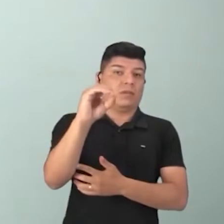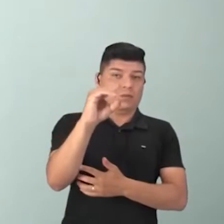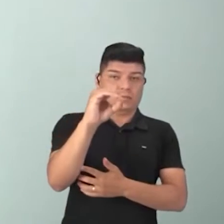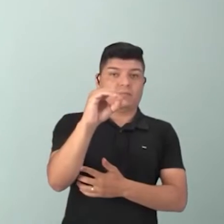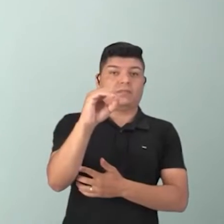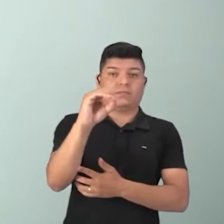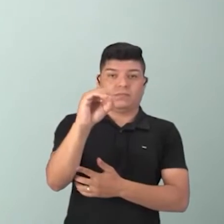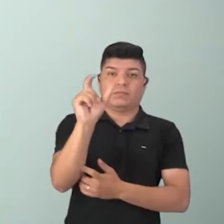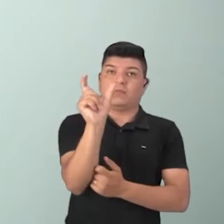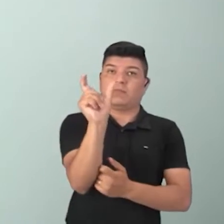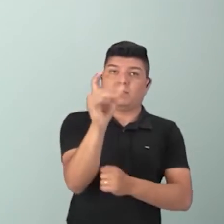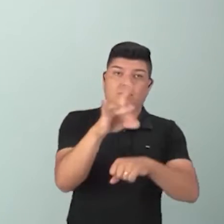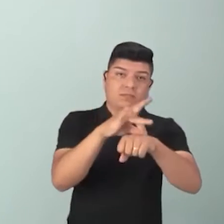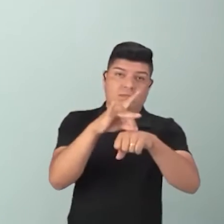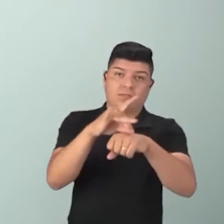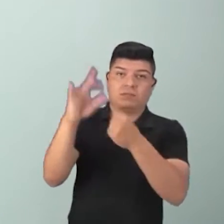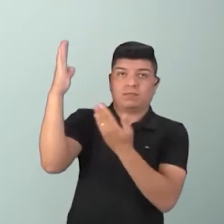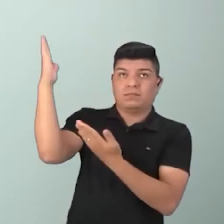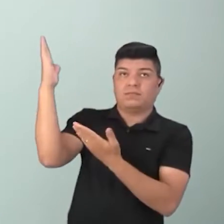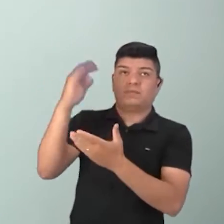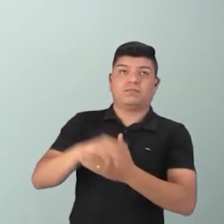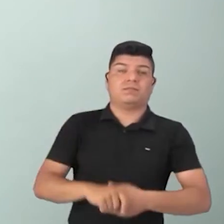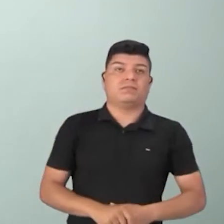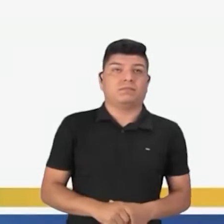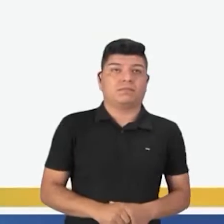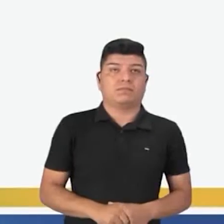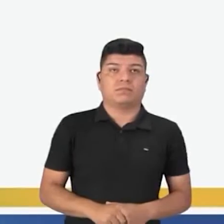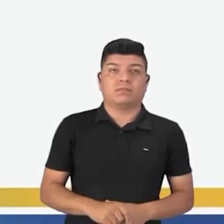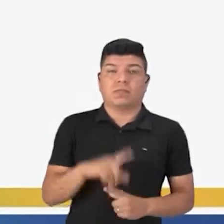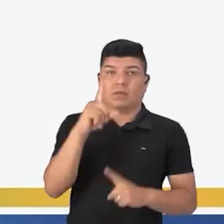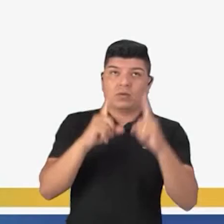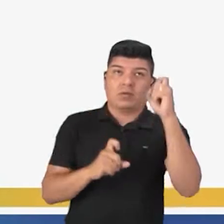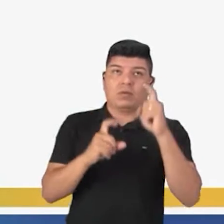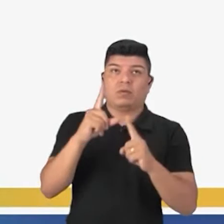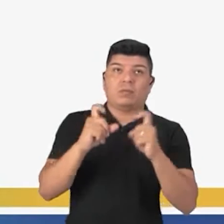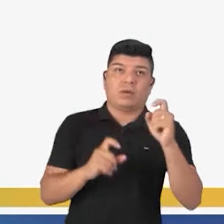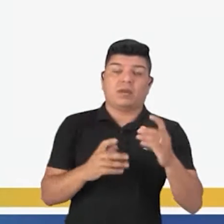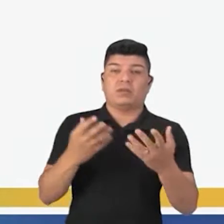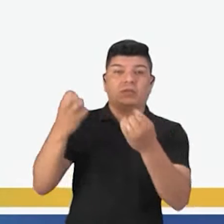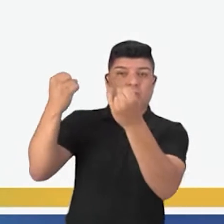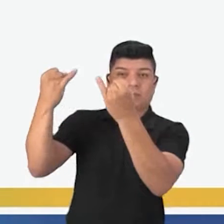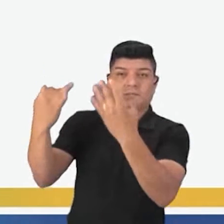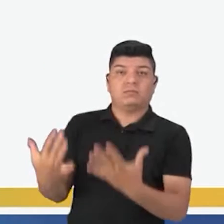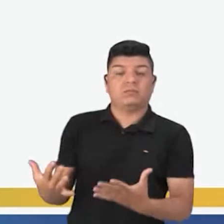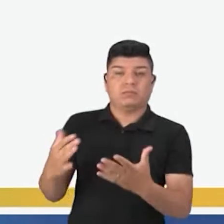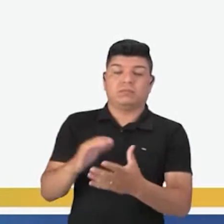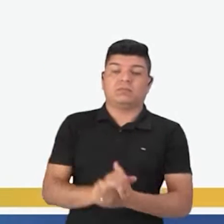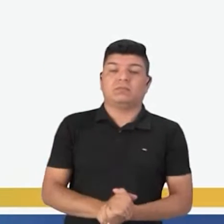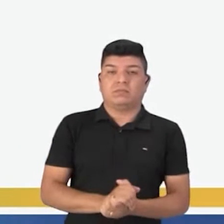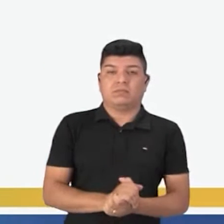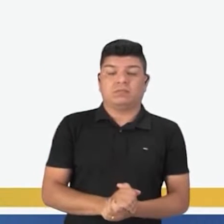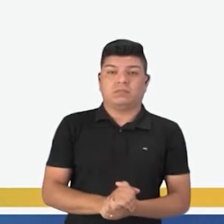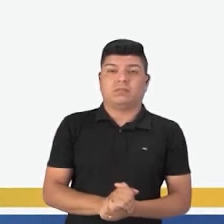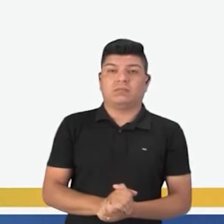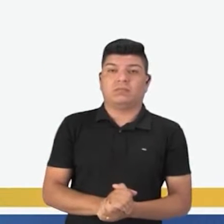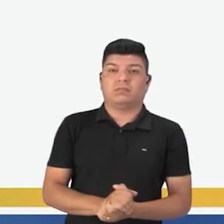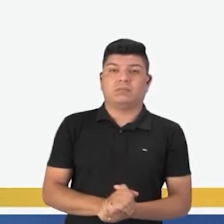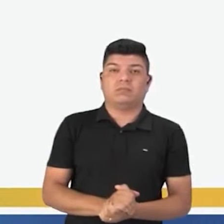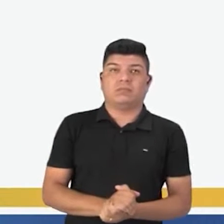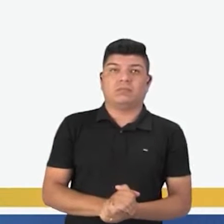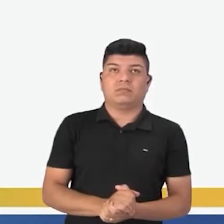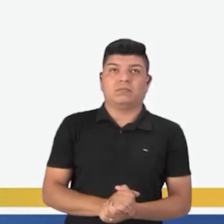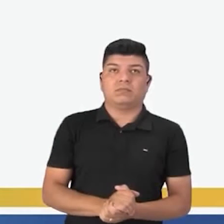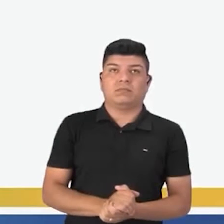nosso operador de conclusão. Vamos ao nosso próximo operador. Operadores